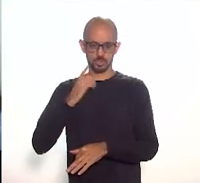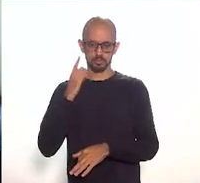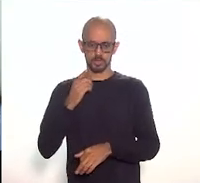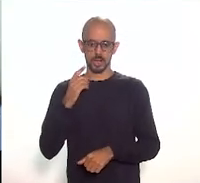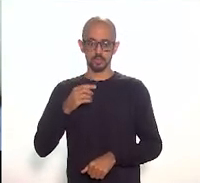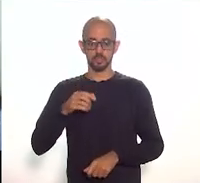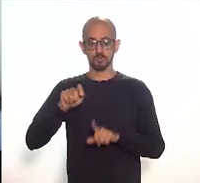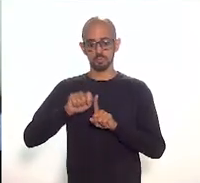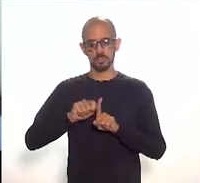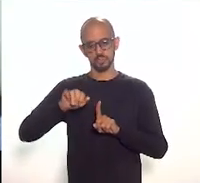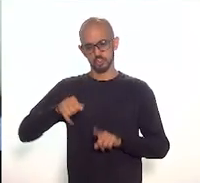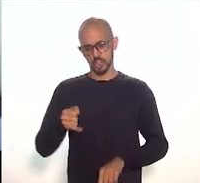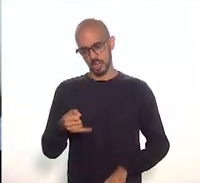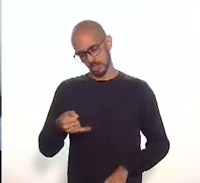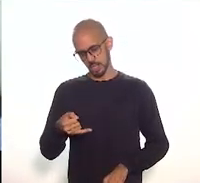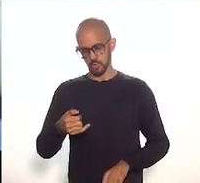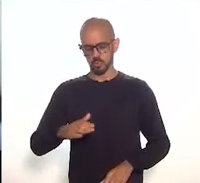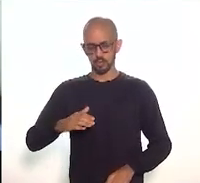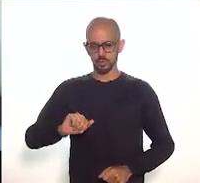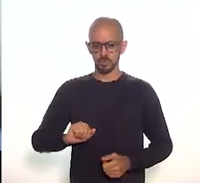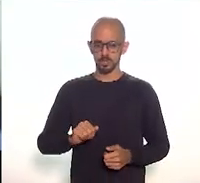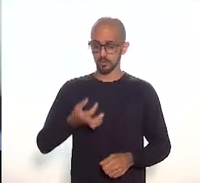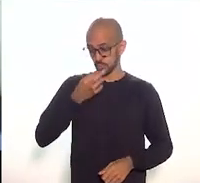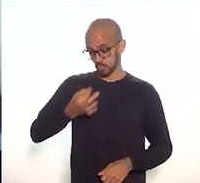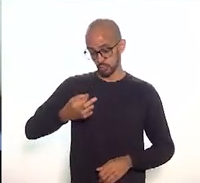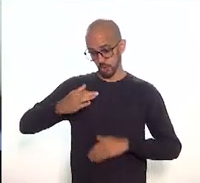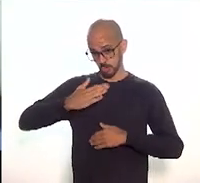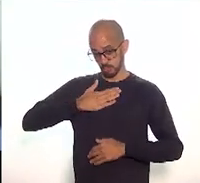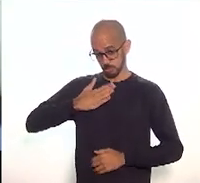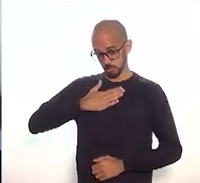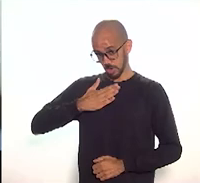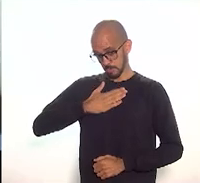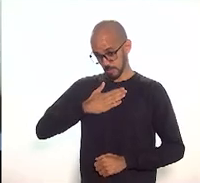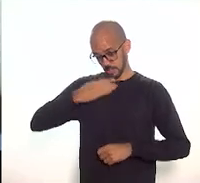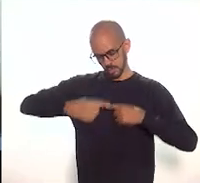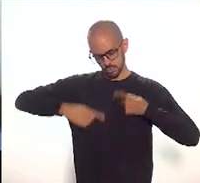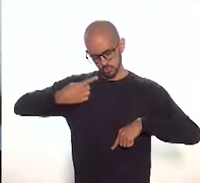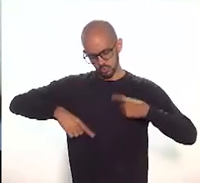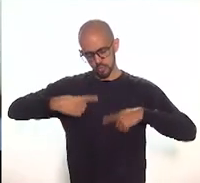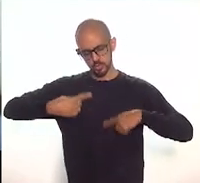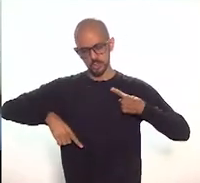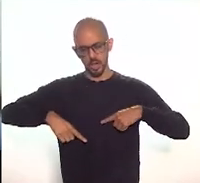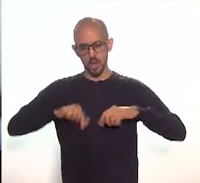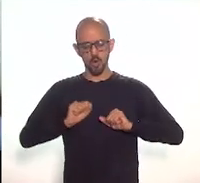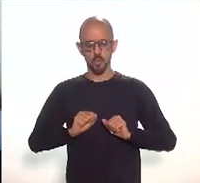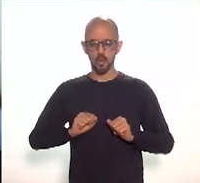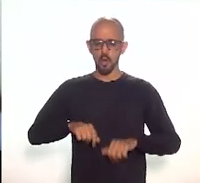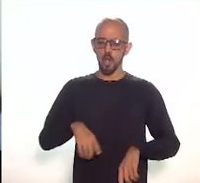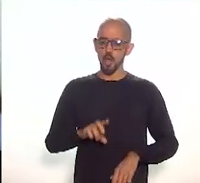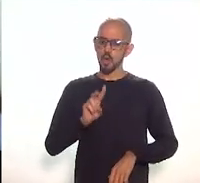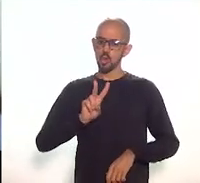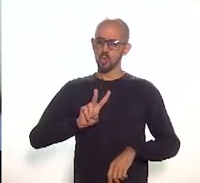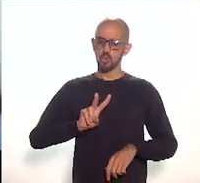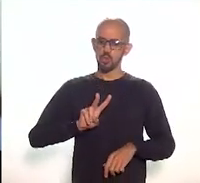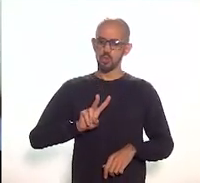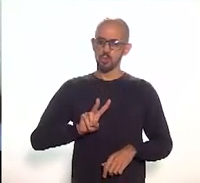E me foi sugerido, discutido, por dois grandes